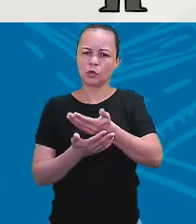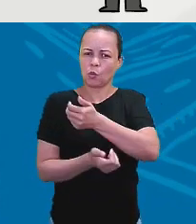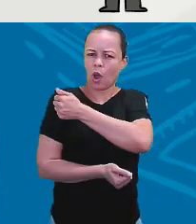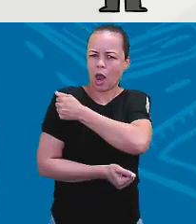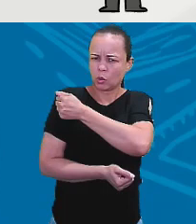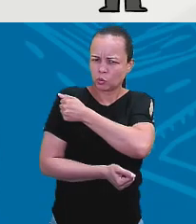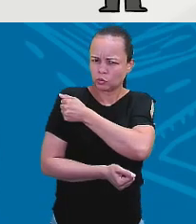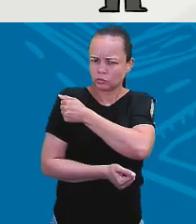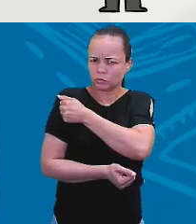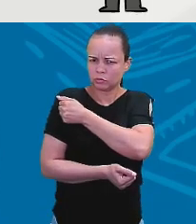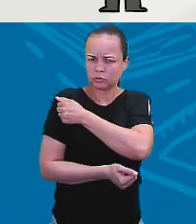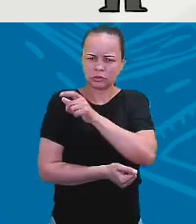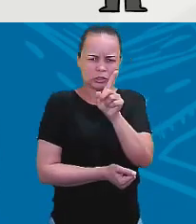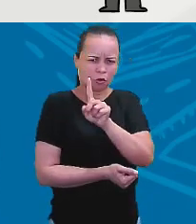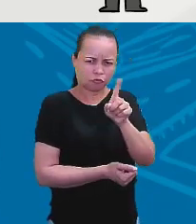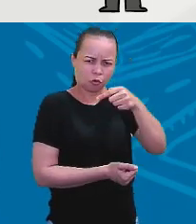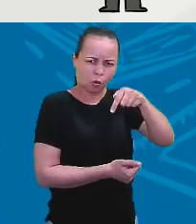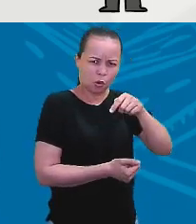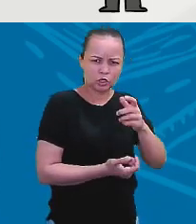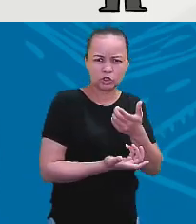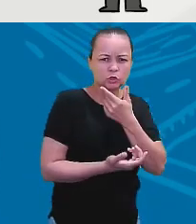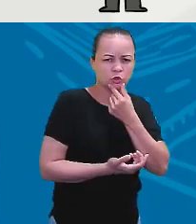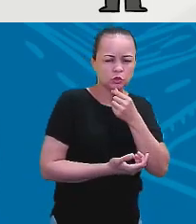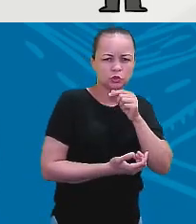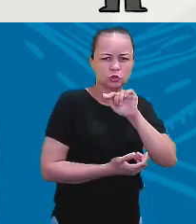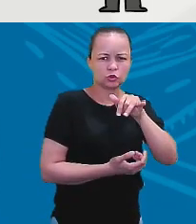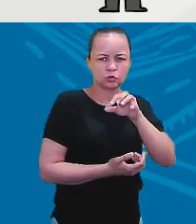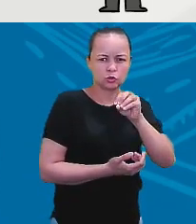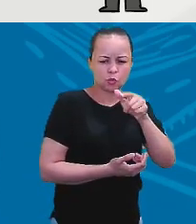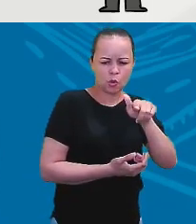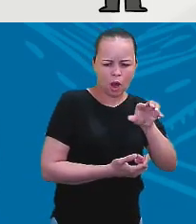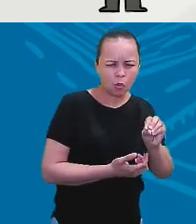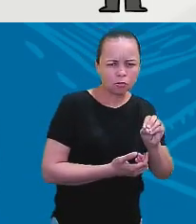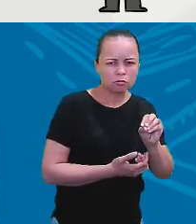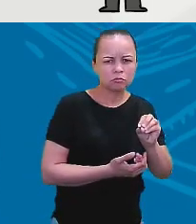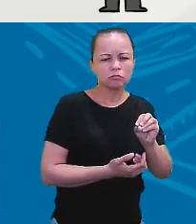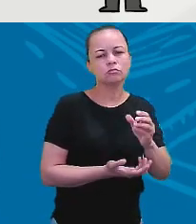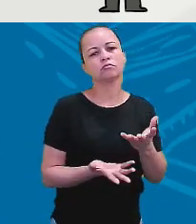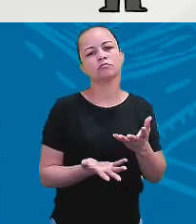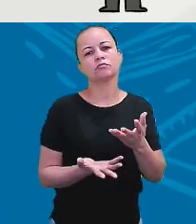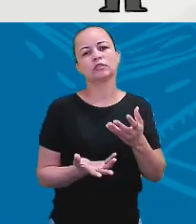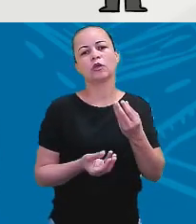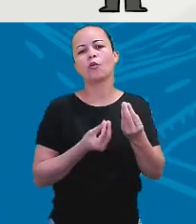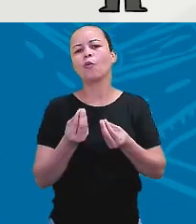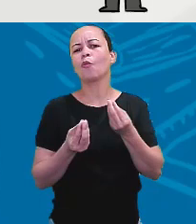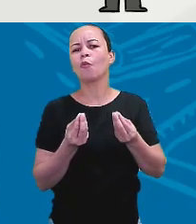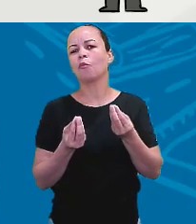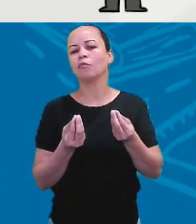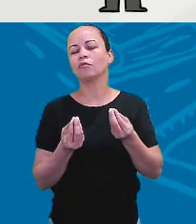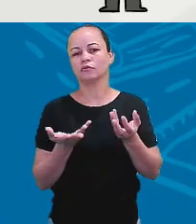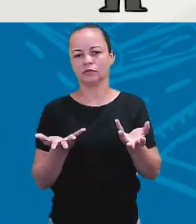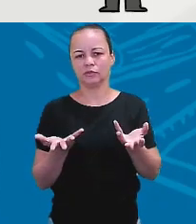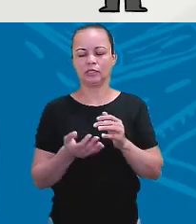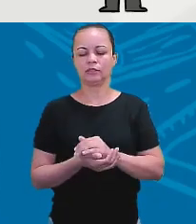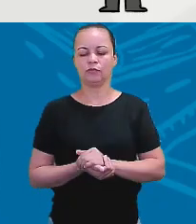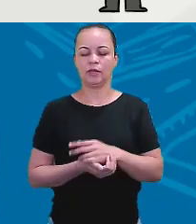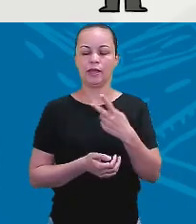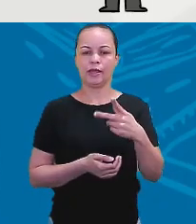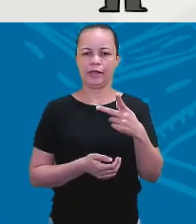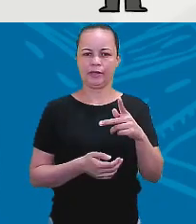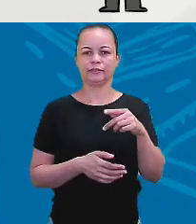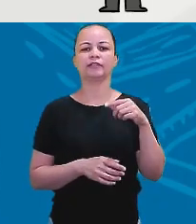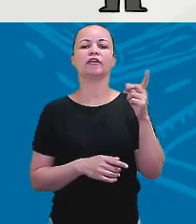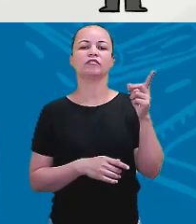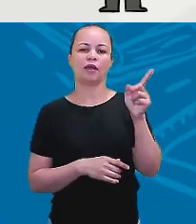Não foi João? Gente, João é nome. Question tag de mitnome? Não, então essa deve estar, ó,